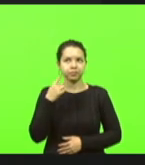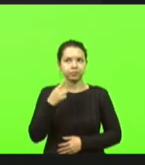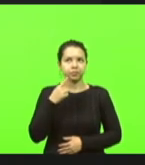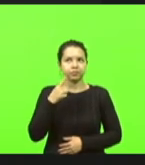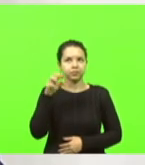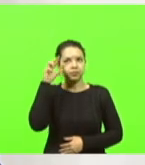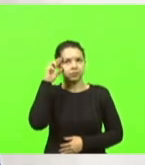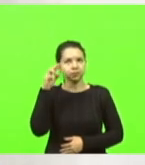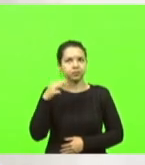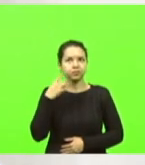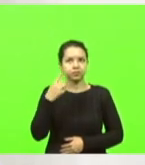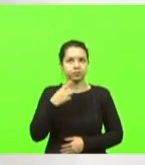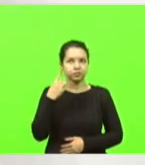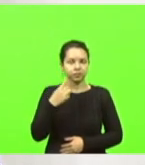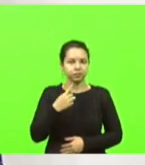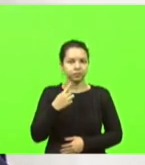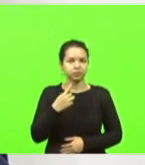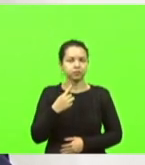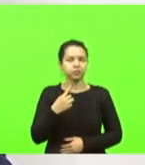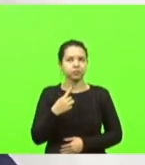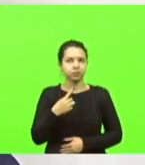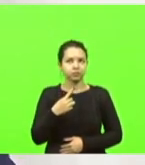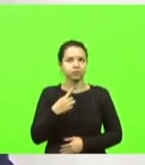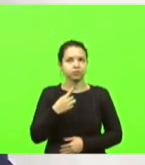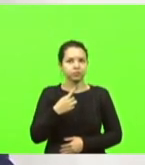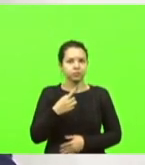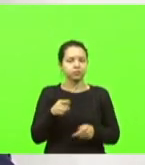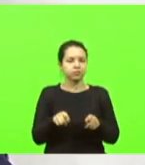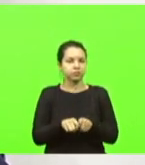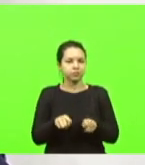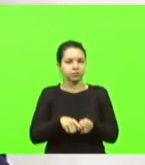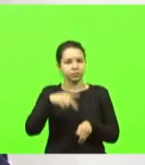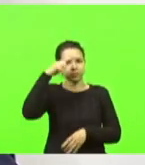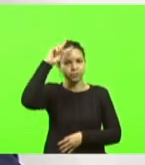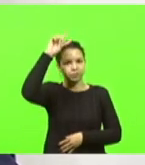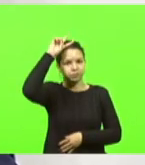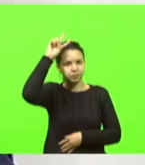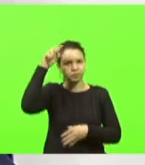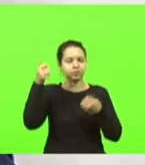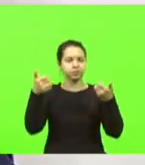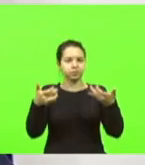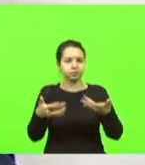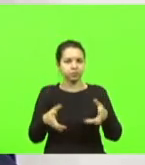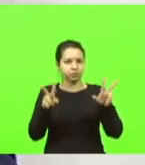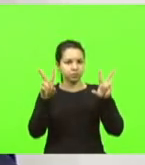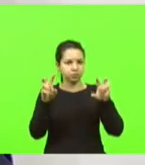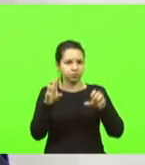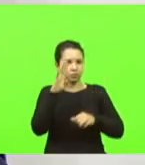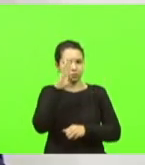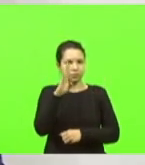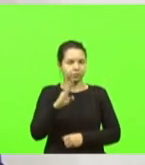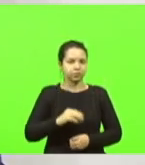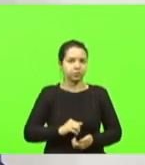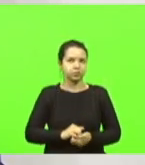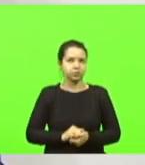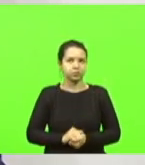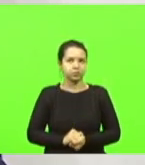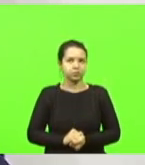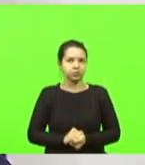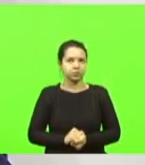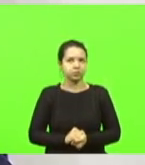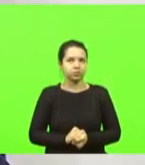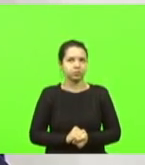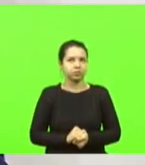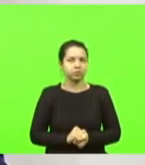deputado Vicente, que acabou de se manifestar, a respeito principalmente dessa